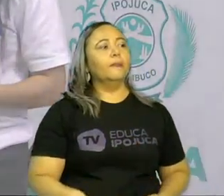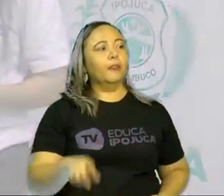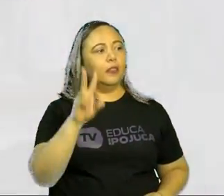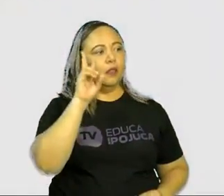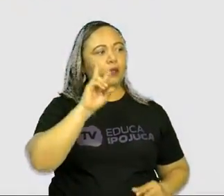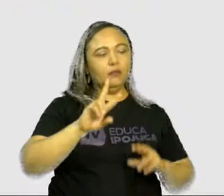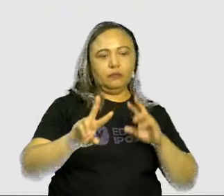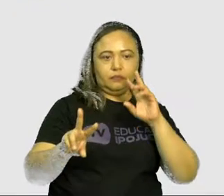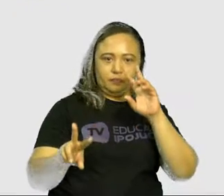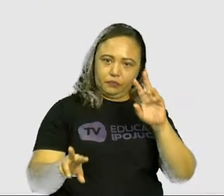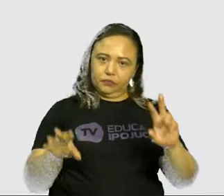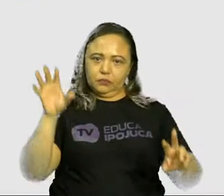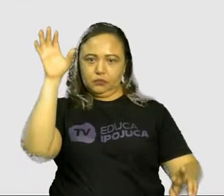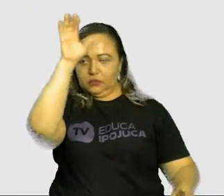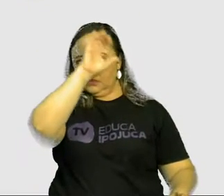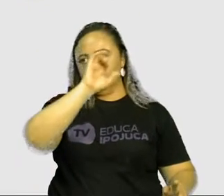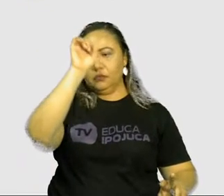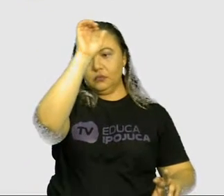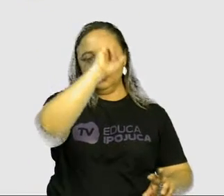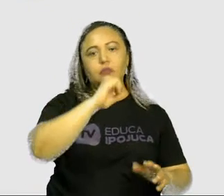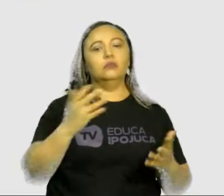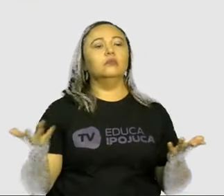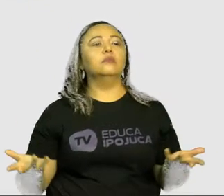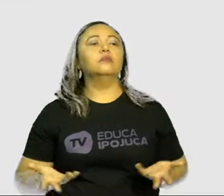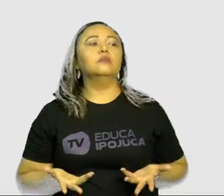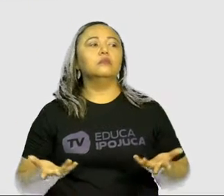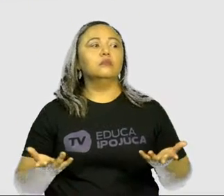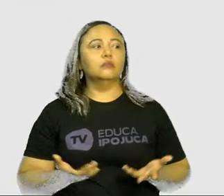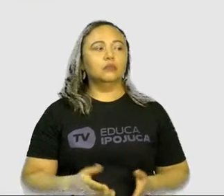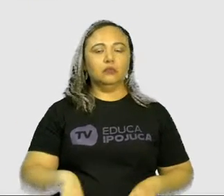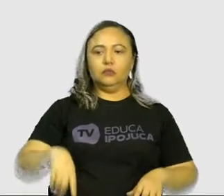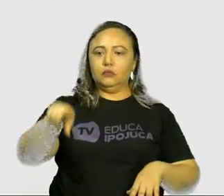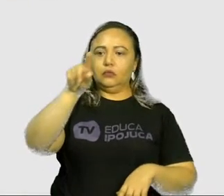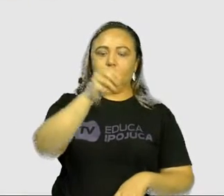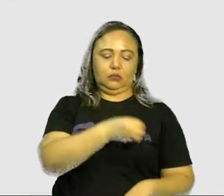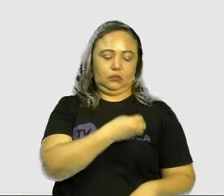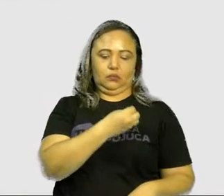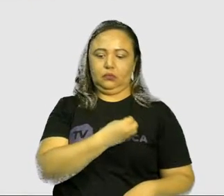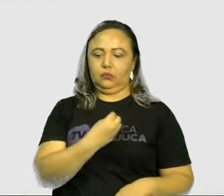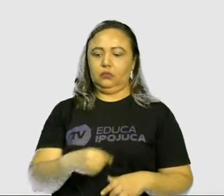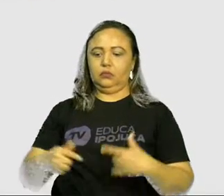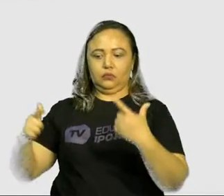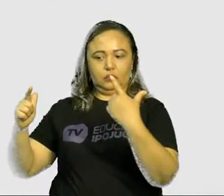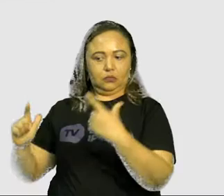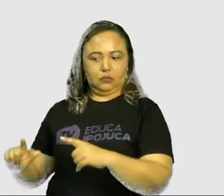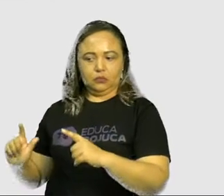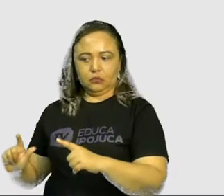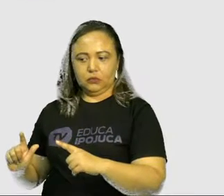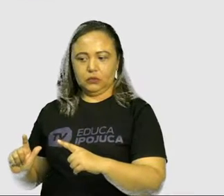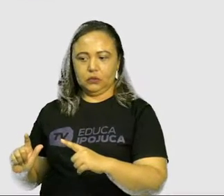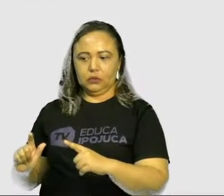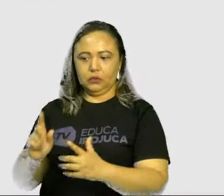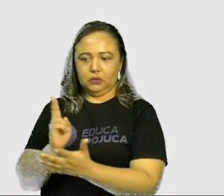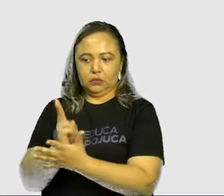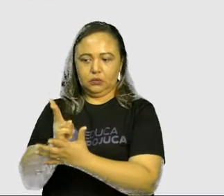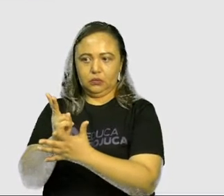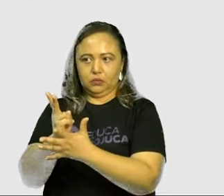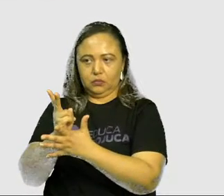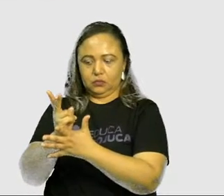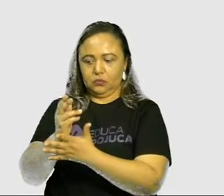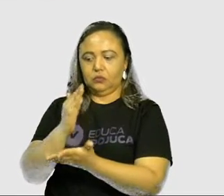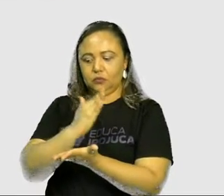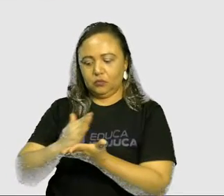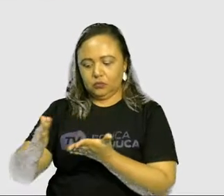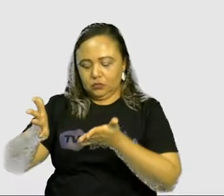Veja aqui o que a gente vai aprender agora. Você mora no mesmo lugar desde que você nasceu? Se você